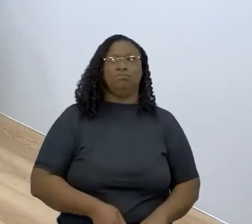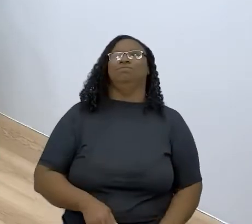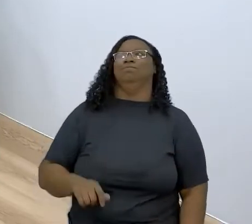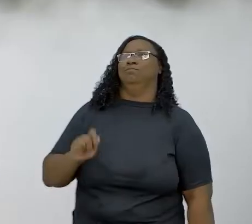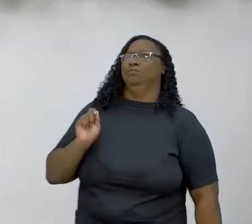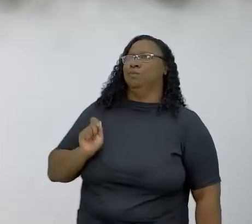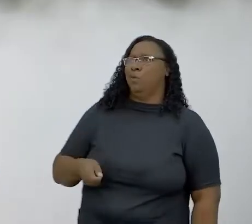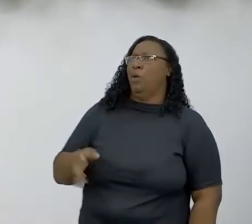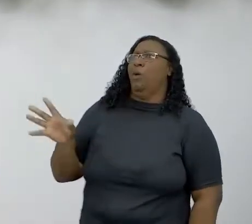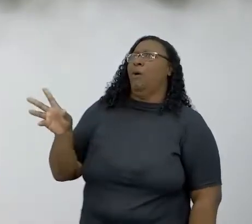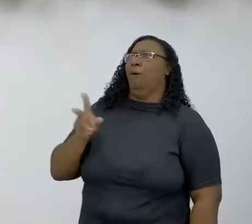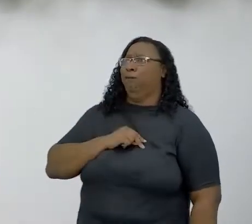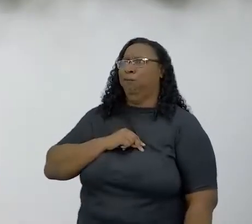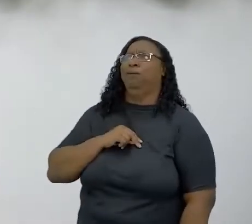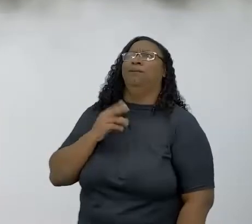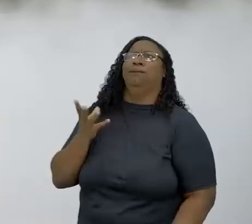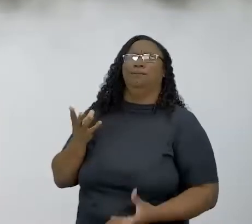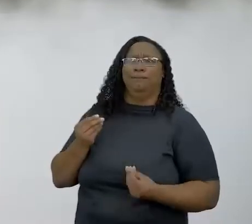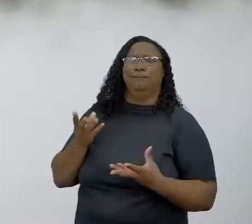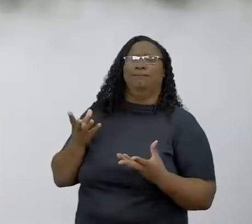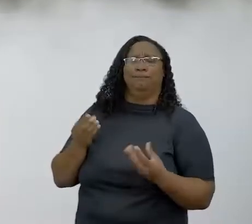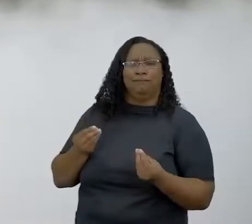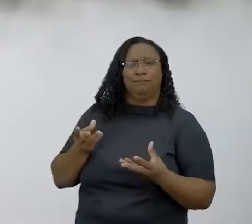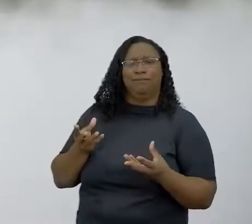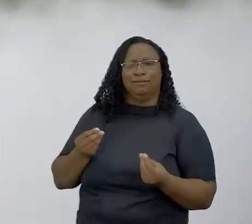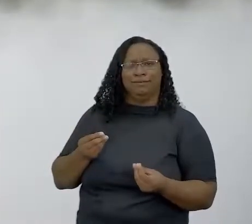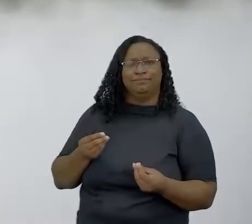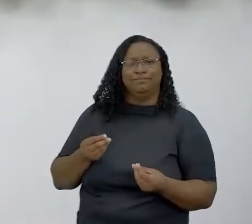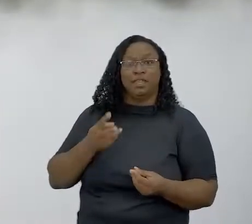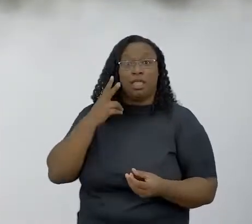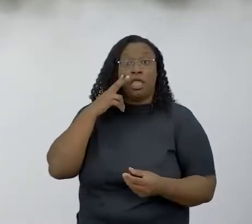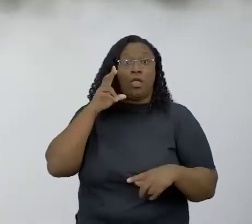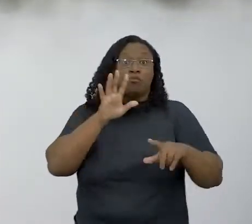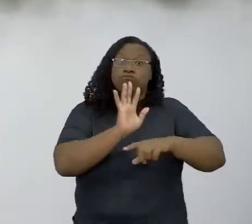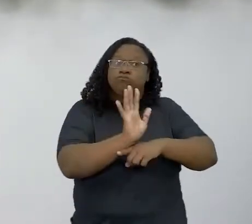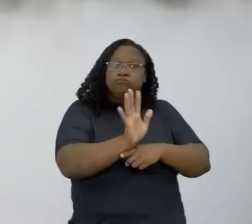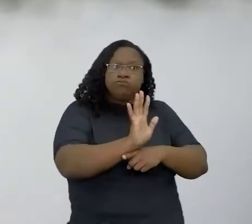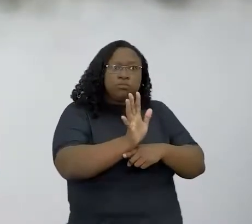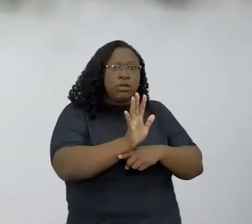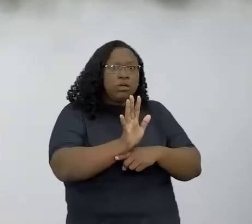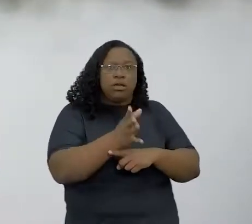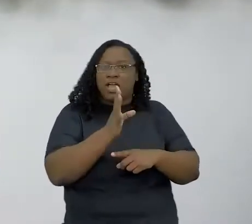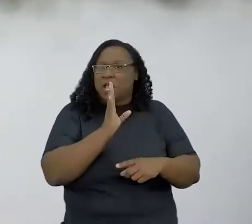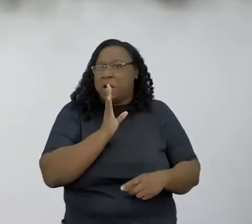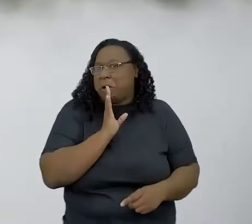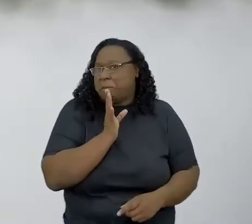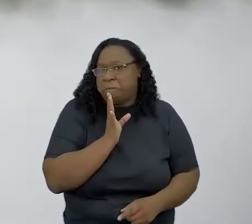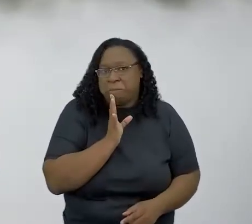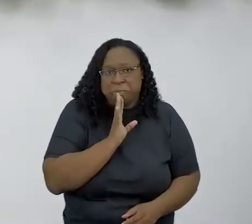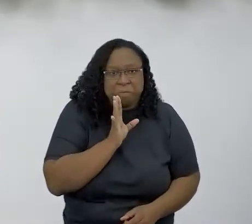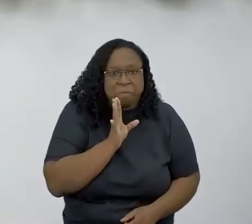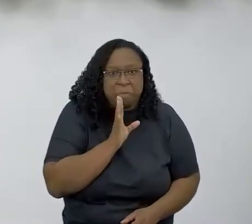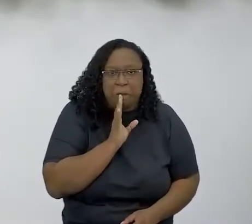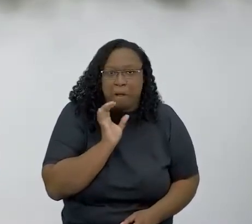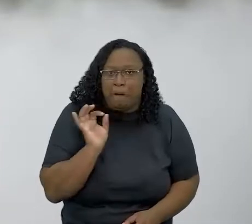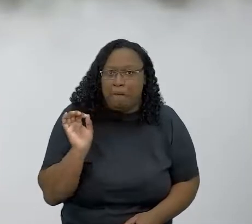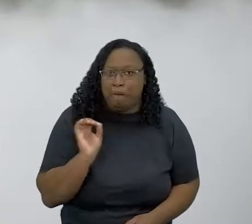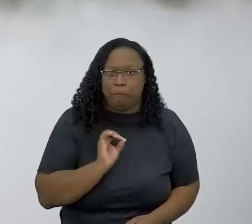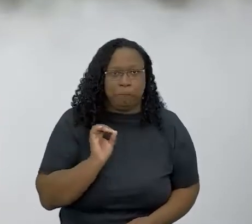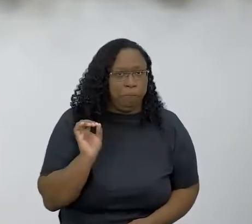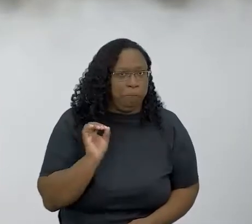Era um mundo, né? O mundo do vídeo que eu desconhecia por completo. Então, para eu